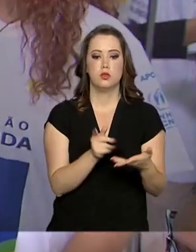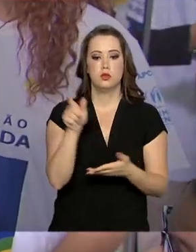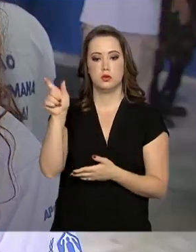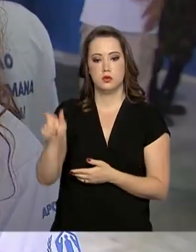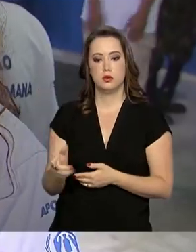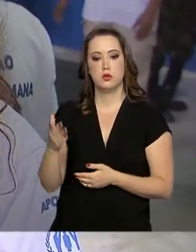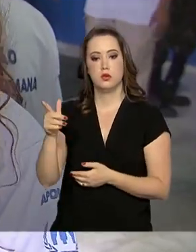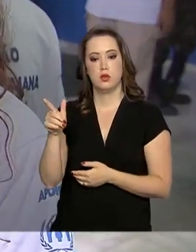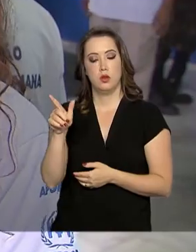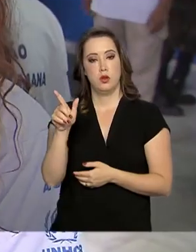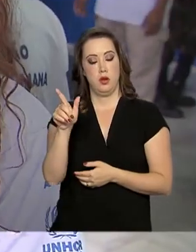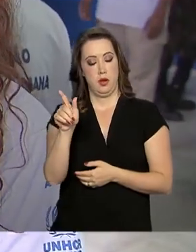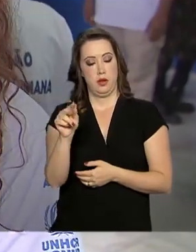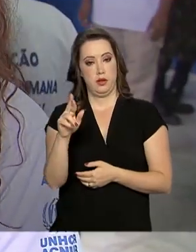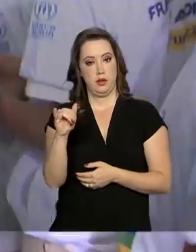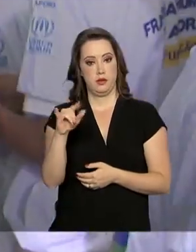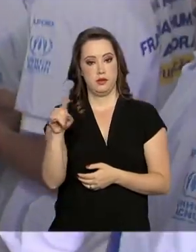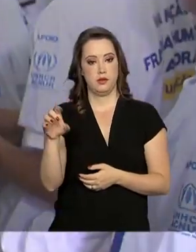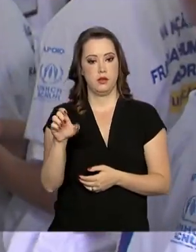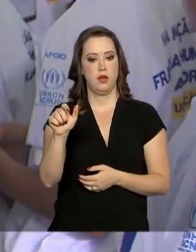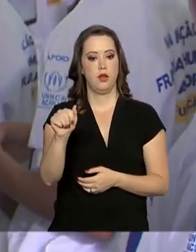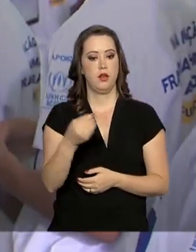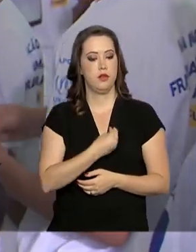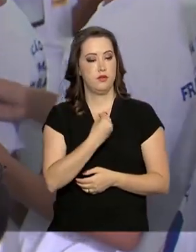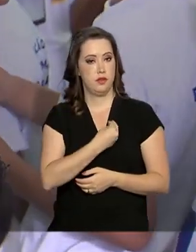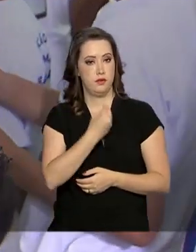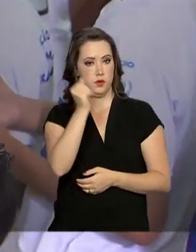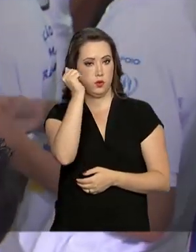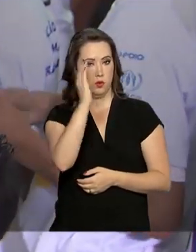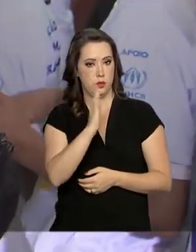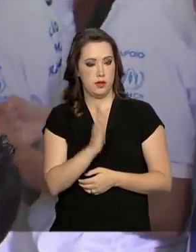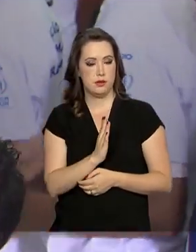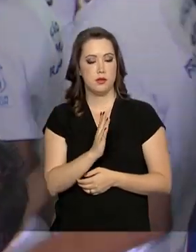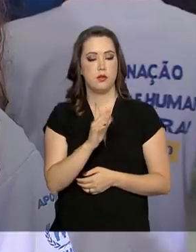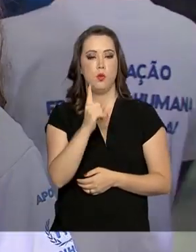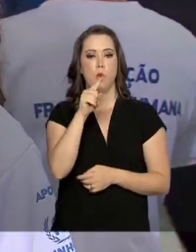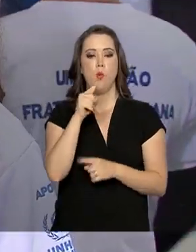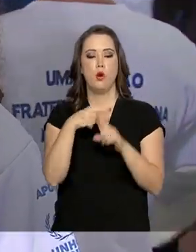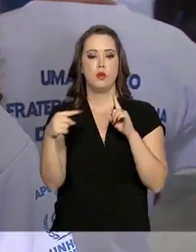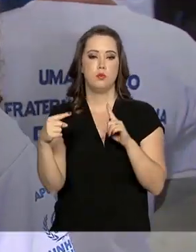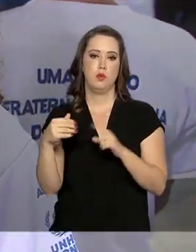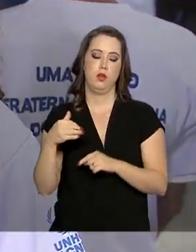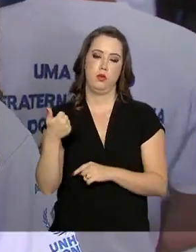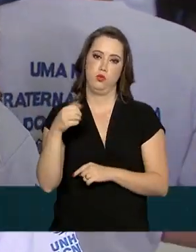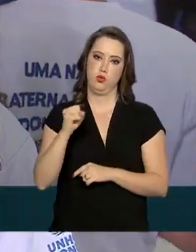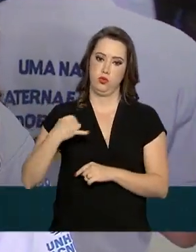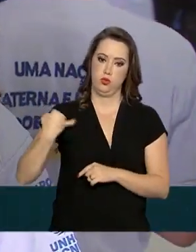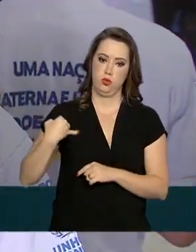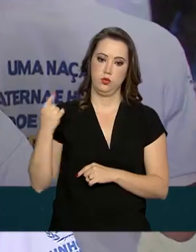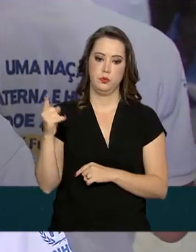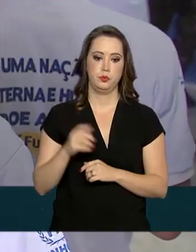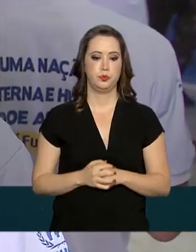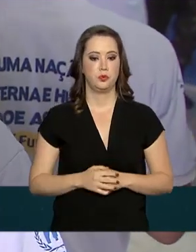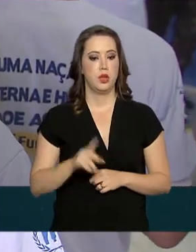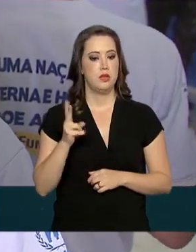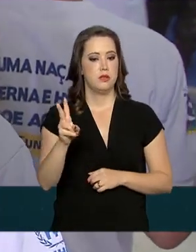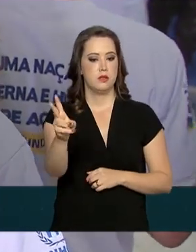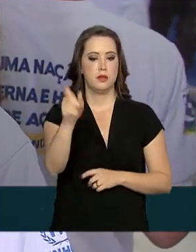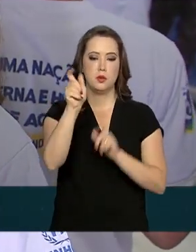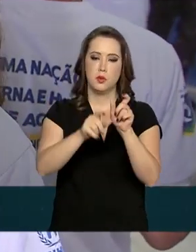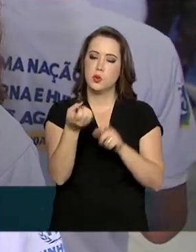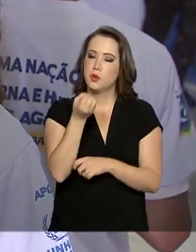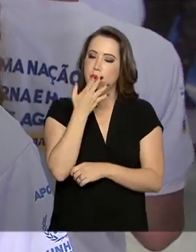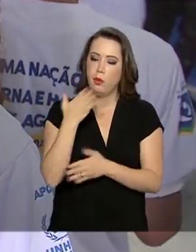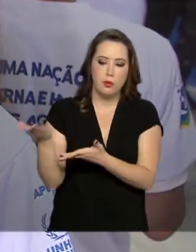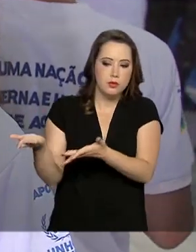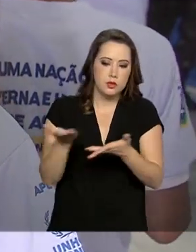Gonzalez, que tem 18 anos e vive no Brasil há um ano e meio. Sempre foram pessoas muito agradáveis, muito